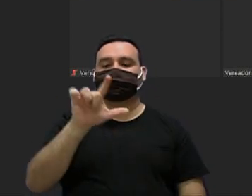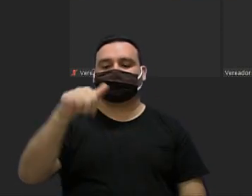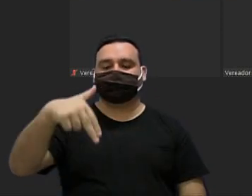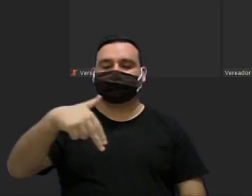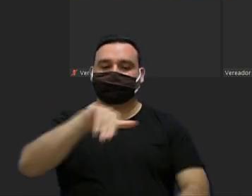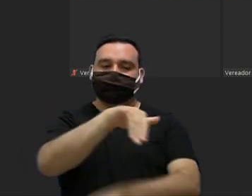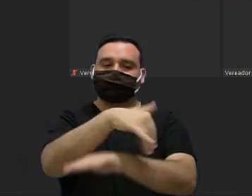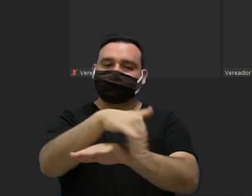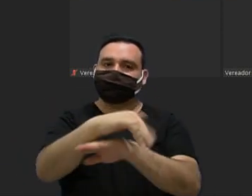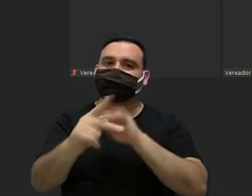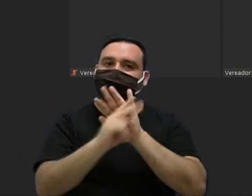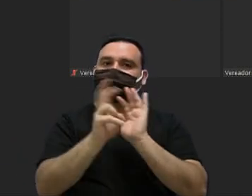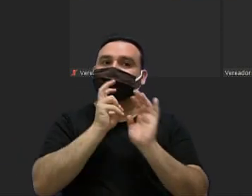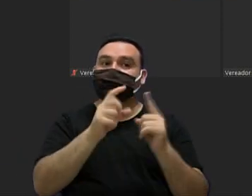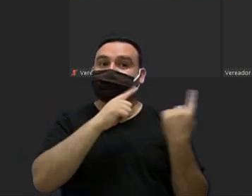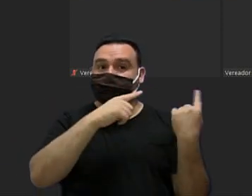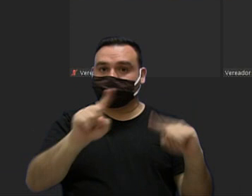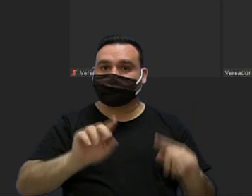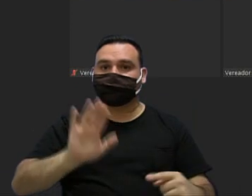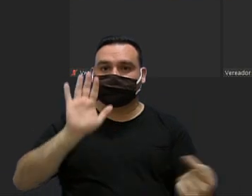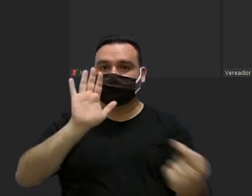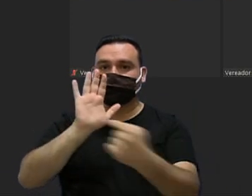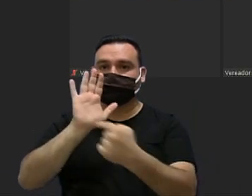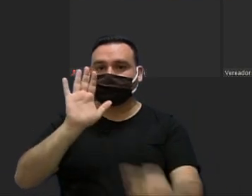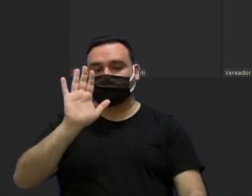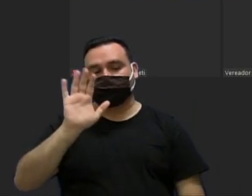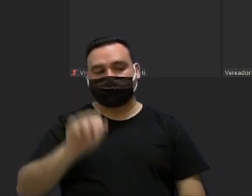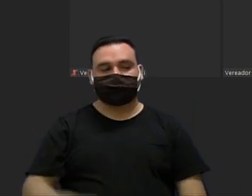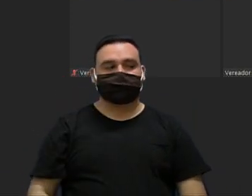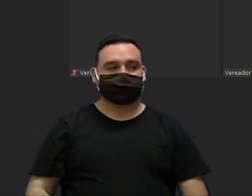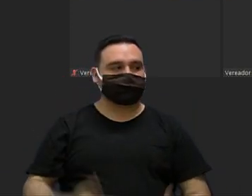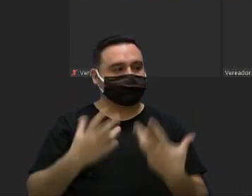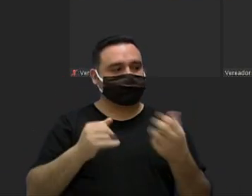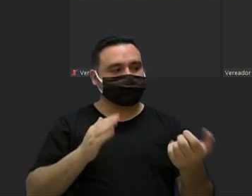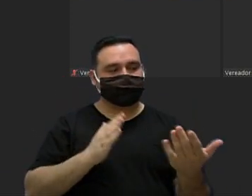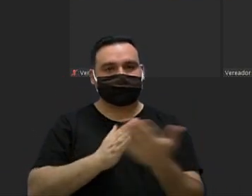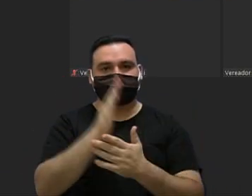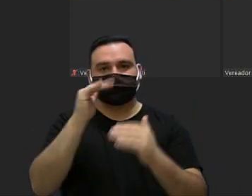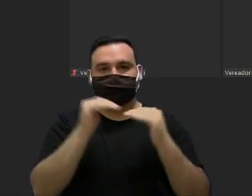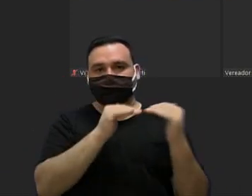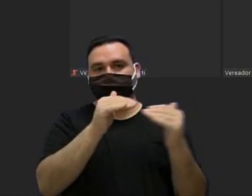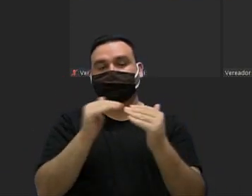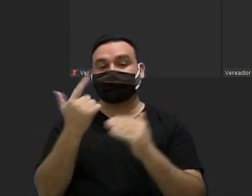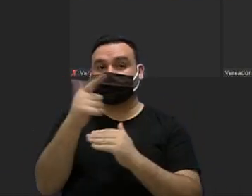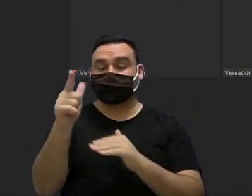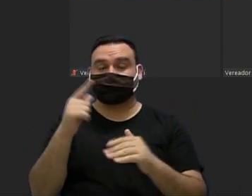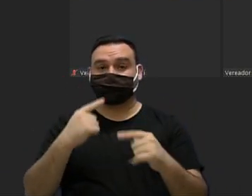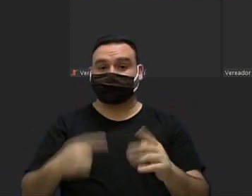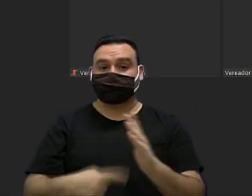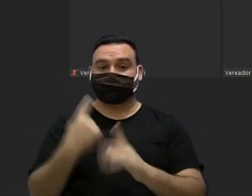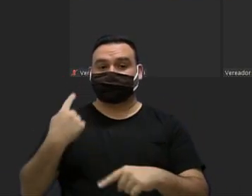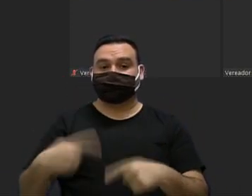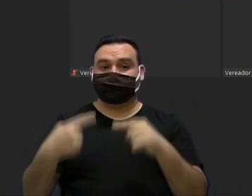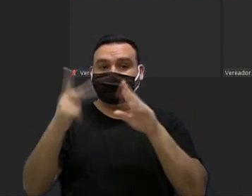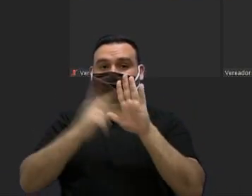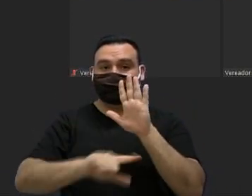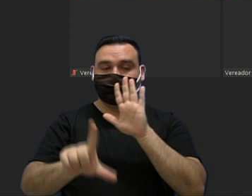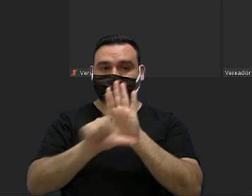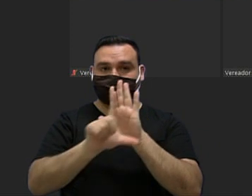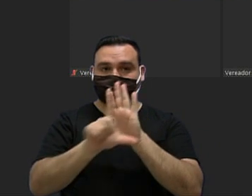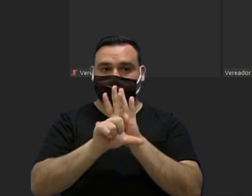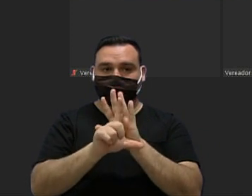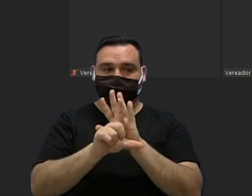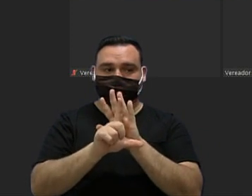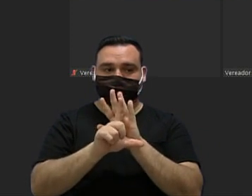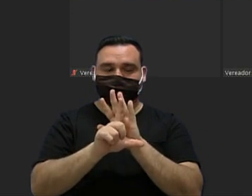os vereadores contrários se manifestem fica aprovado primeira discussão projeto de lei